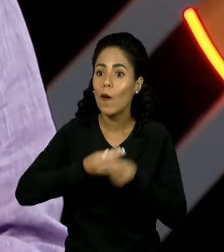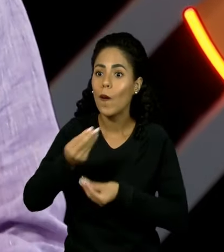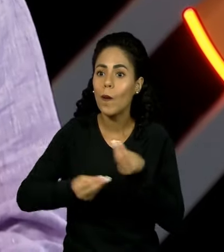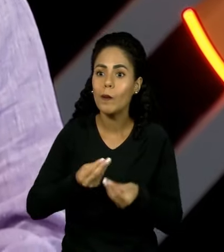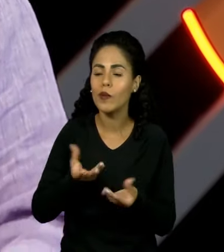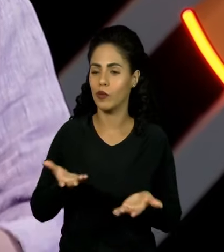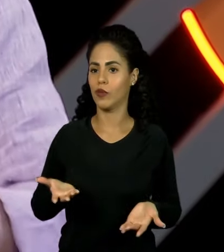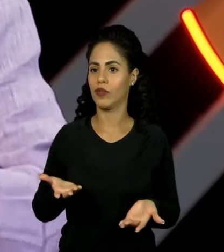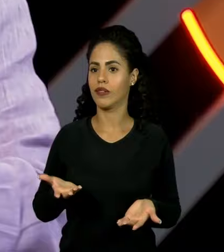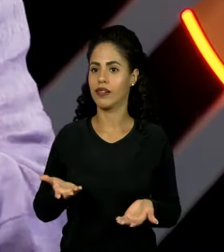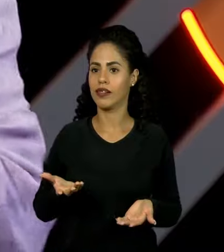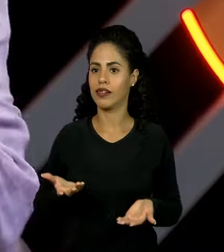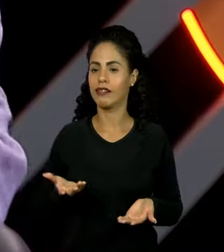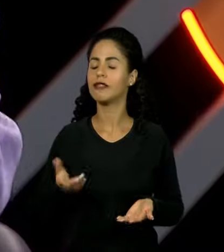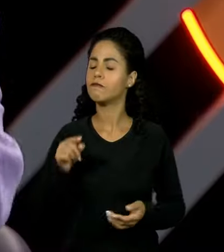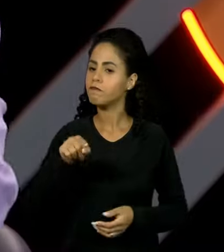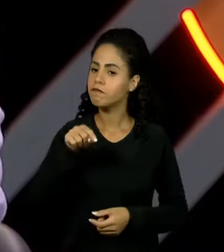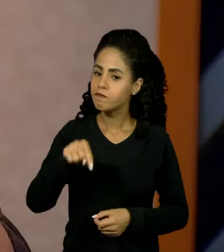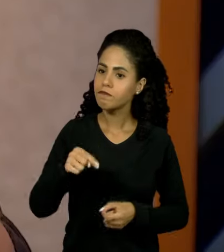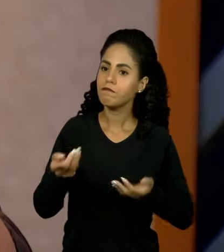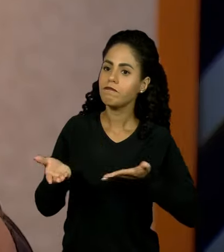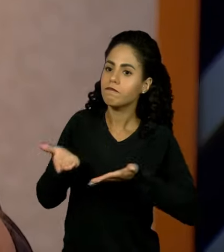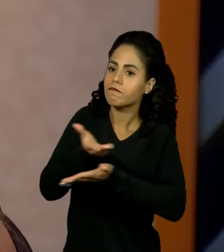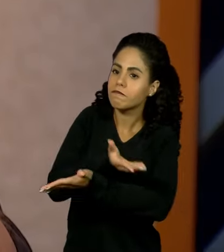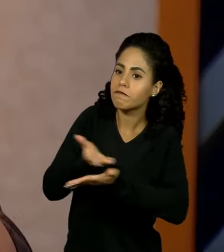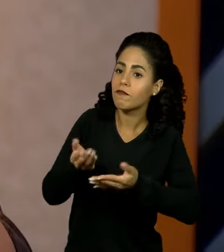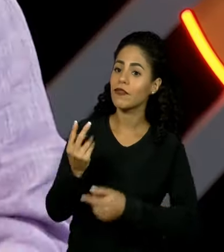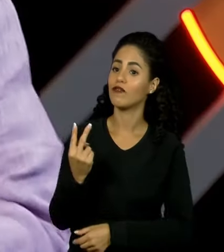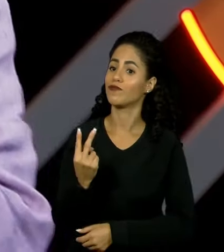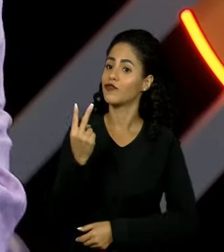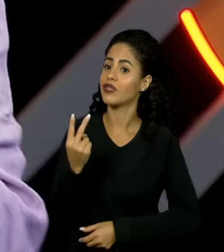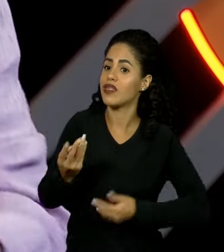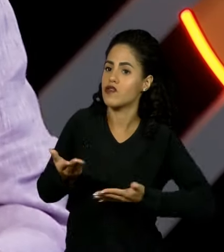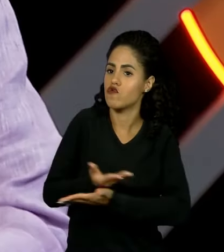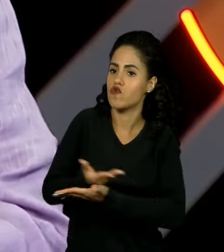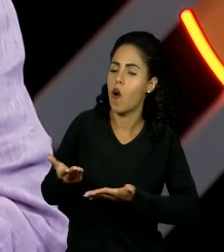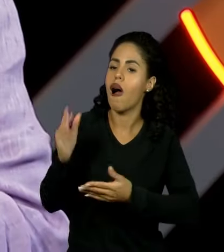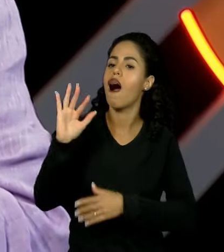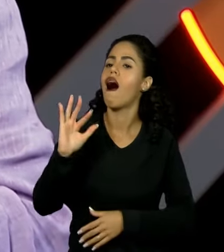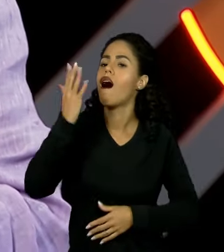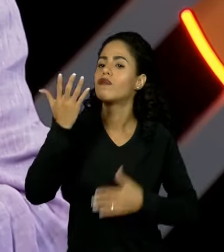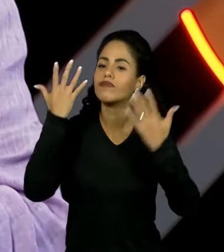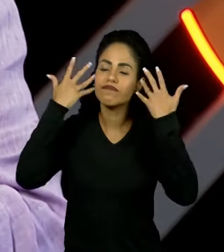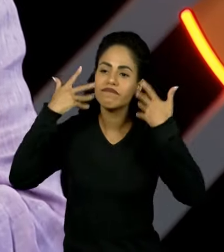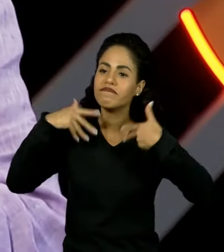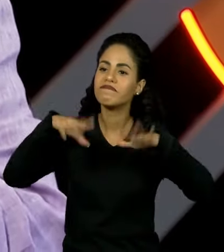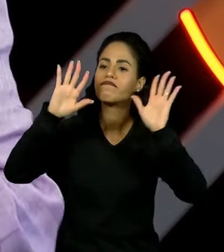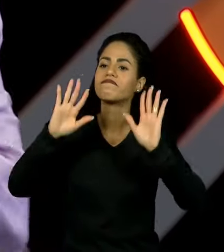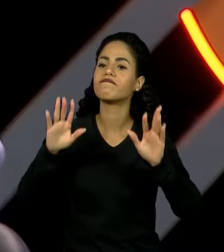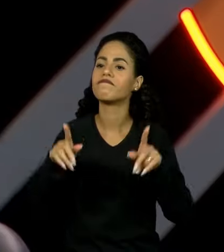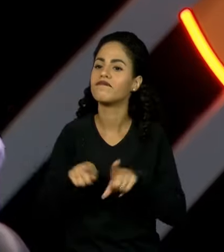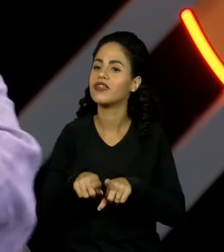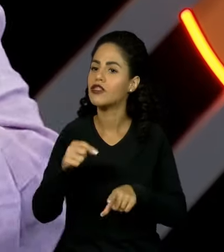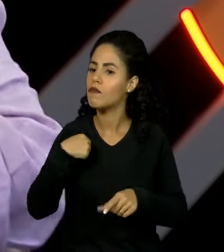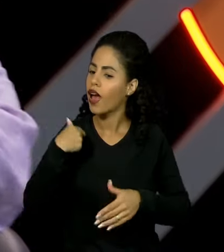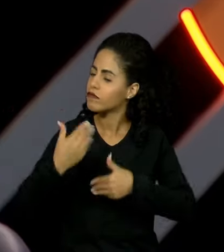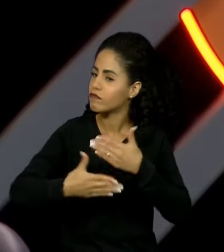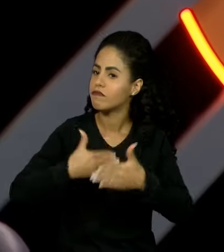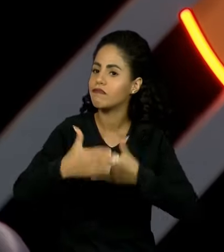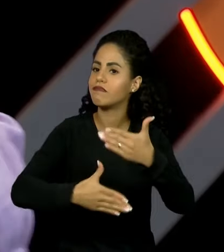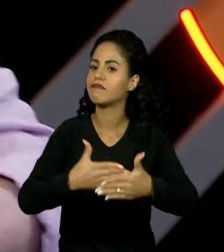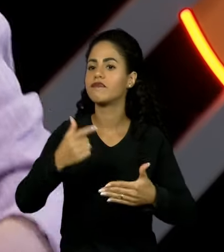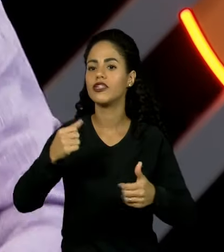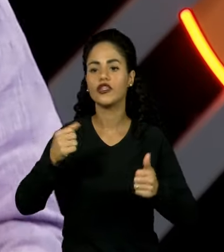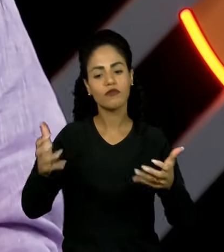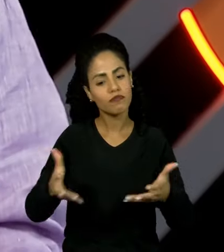que o relacionamento de vocês aconteceu e se perpetuou e